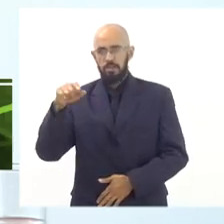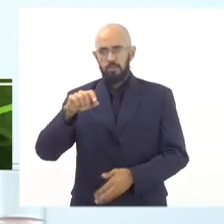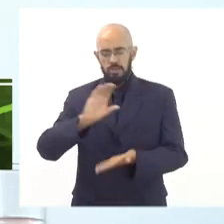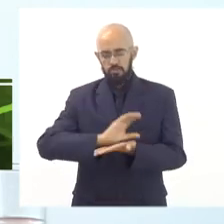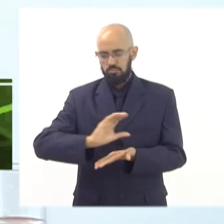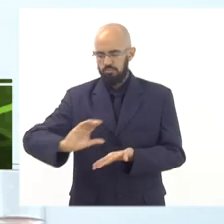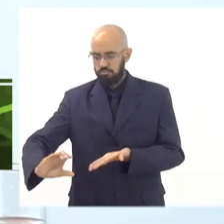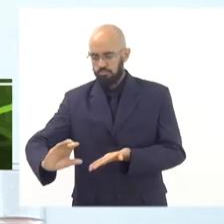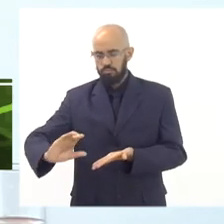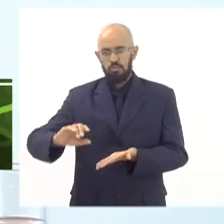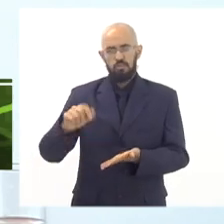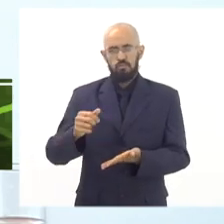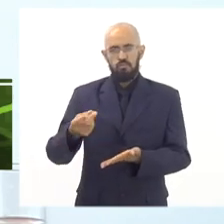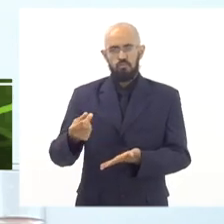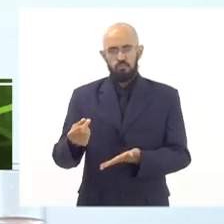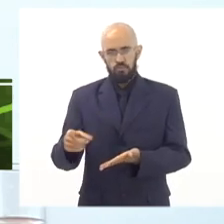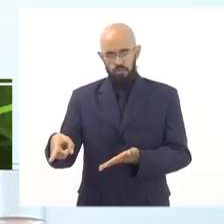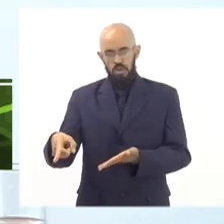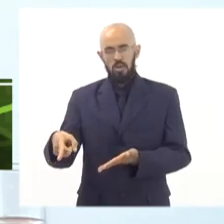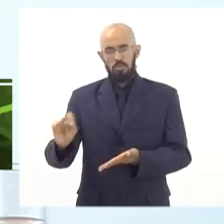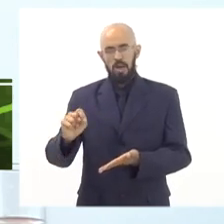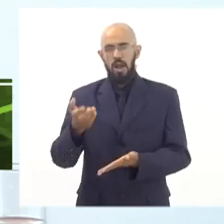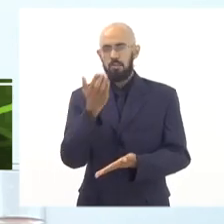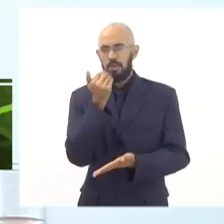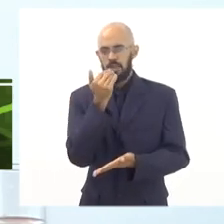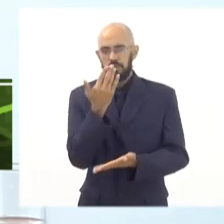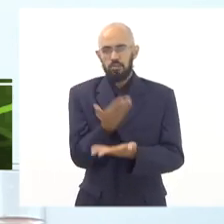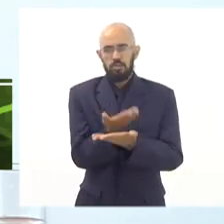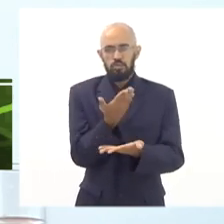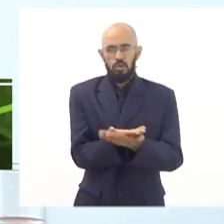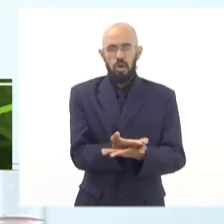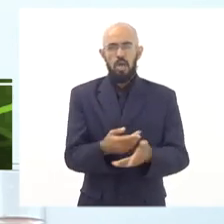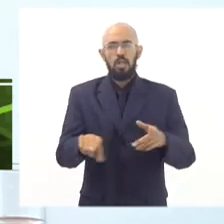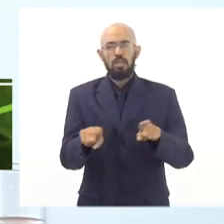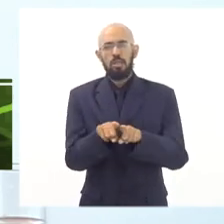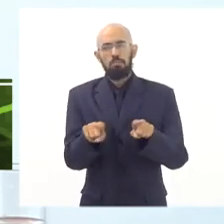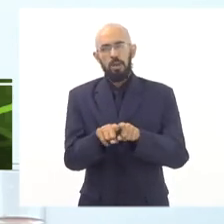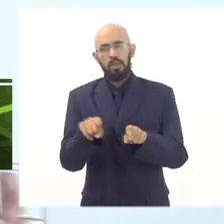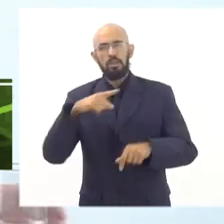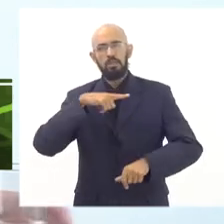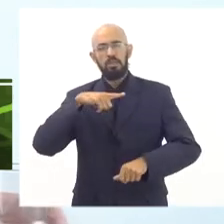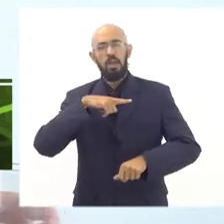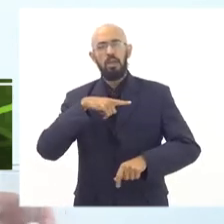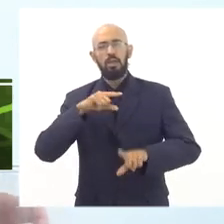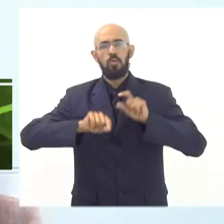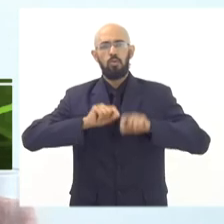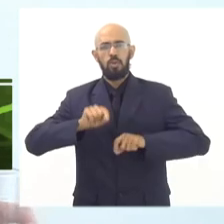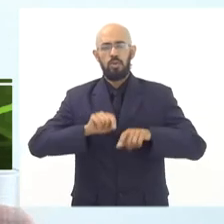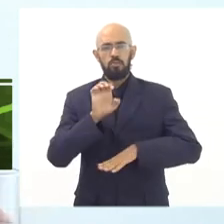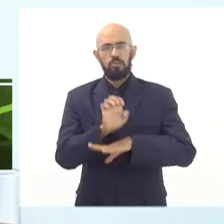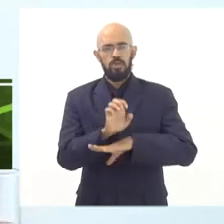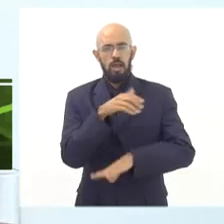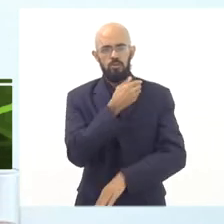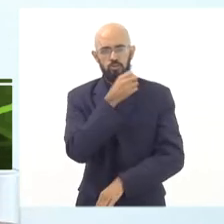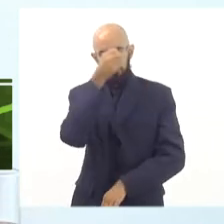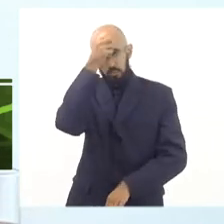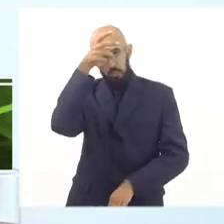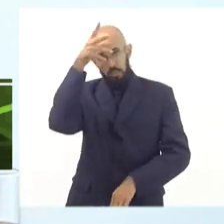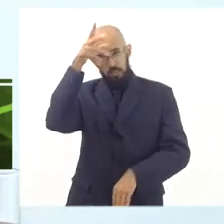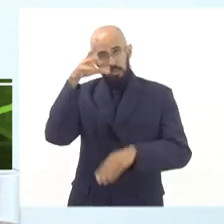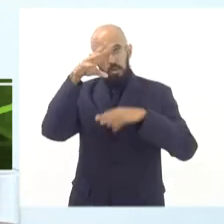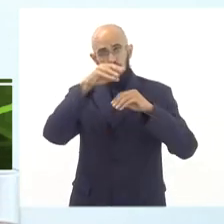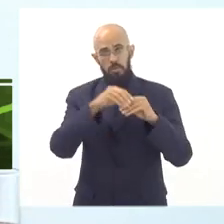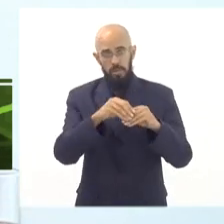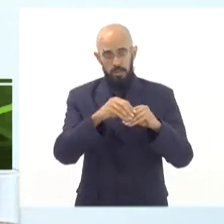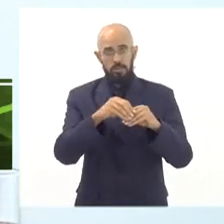suplementares para a alimentação escolar e temos também, por parte dos estados e municípios, a complementação